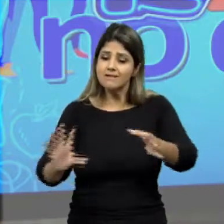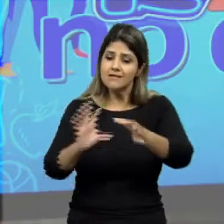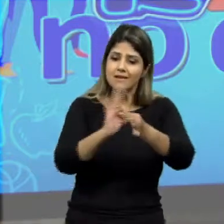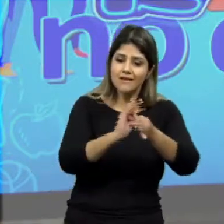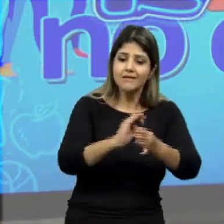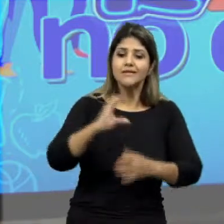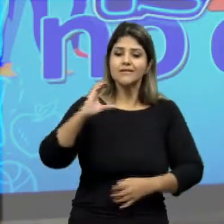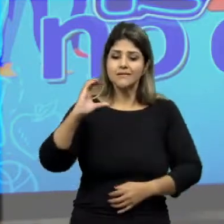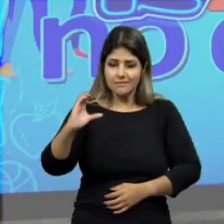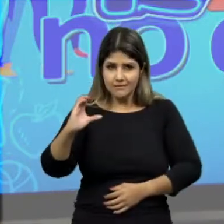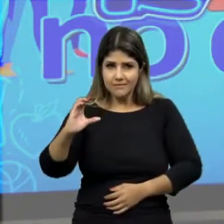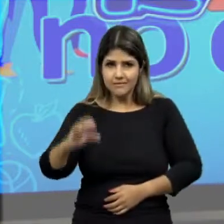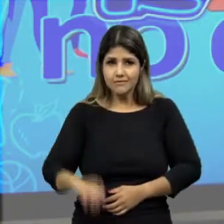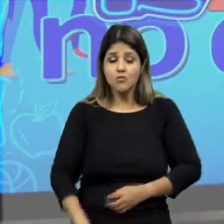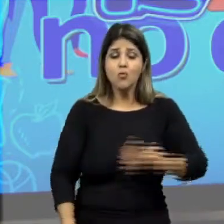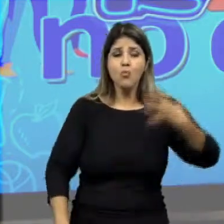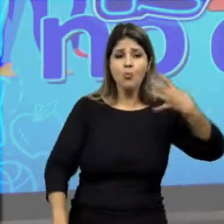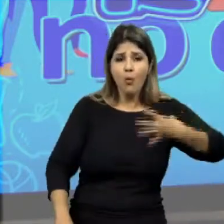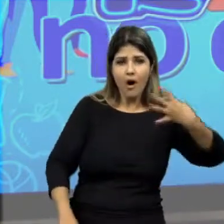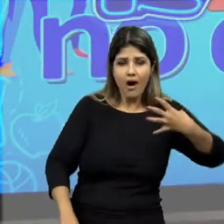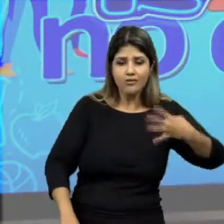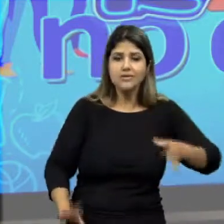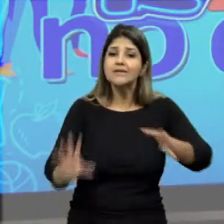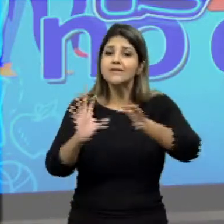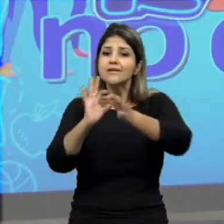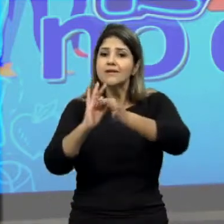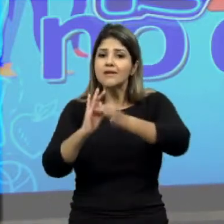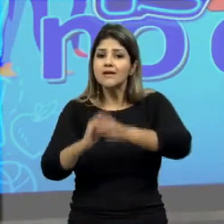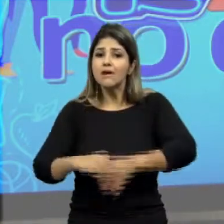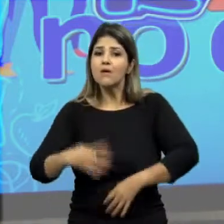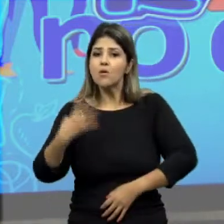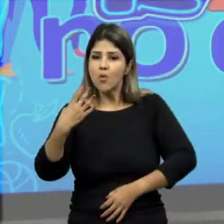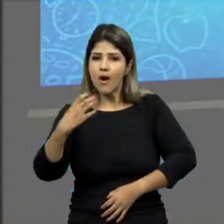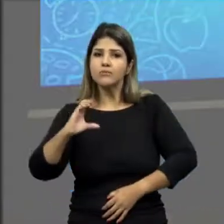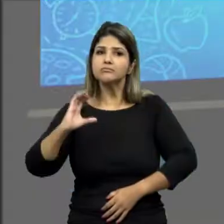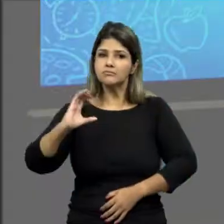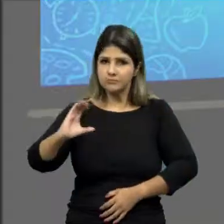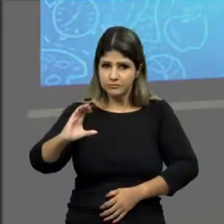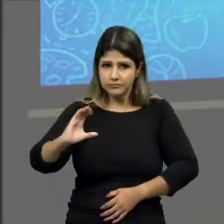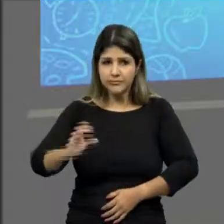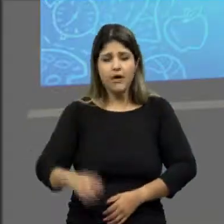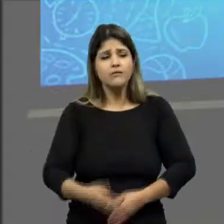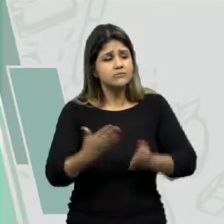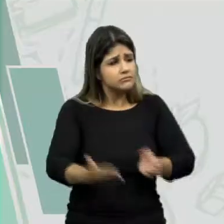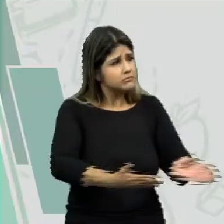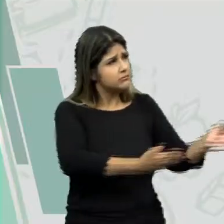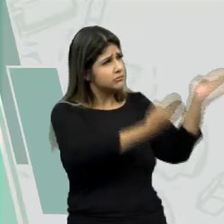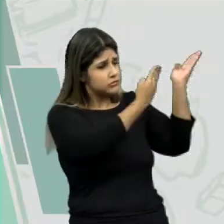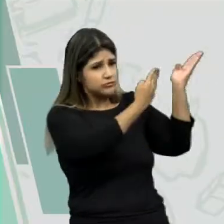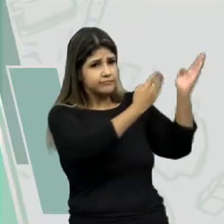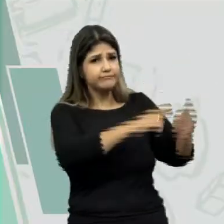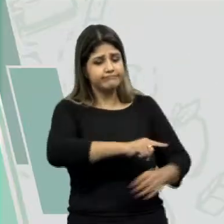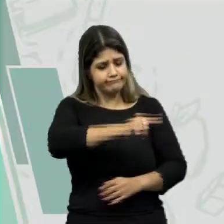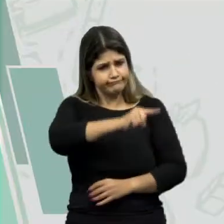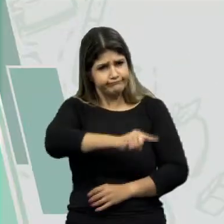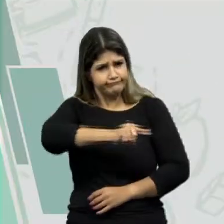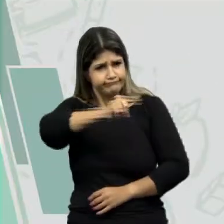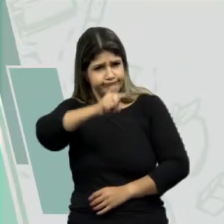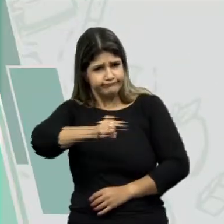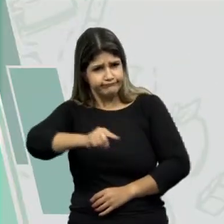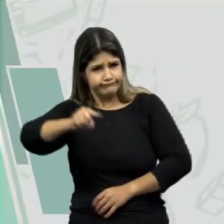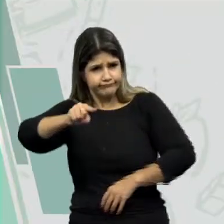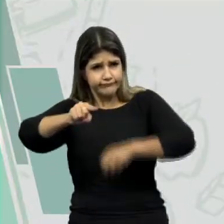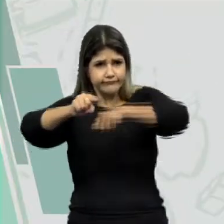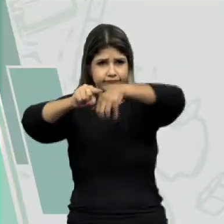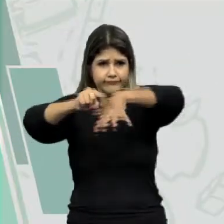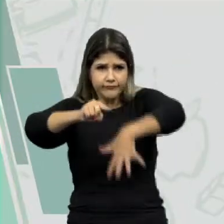três carbonos. Quaternário é o carbono que se liga a quatro carbonos. Se você observar, está vendo que agora eu tenho ramificações, eu tenho